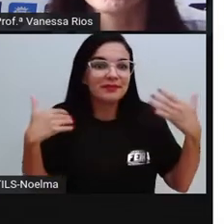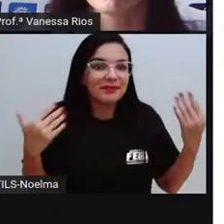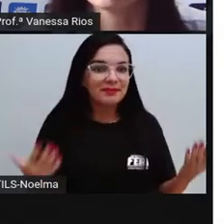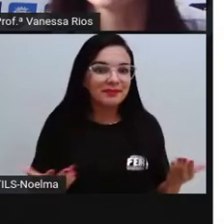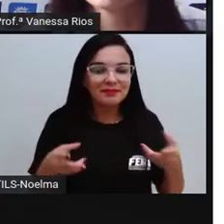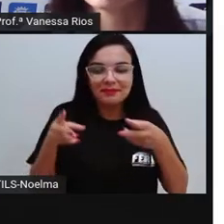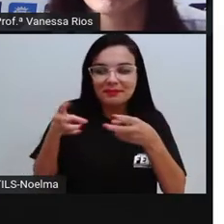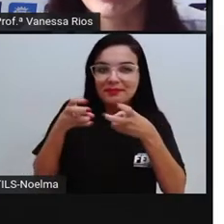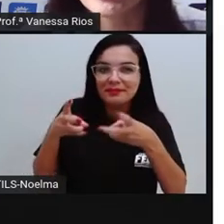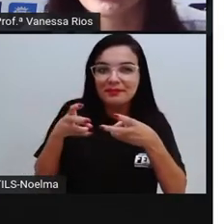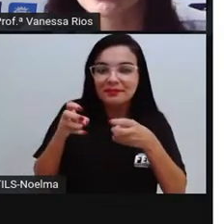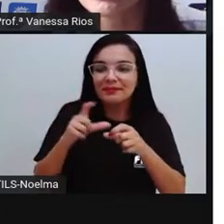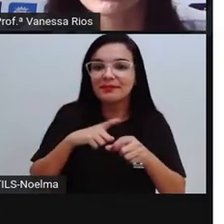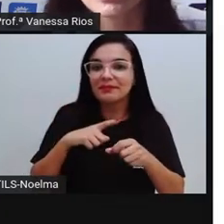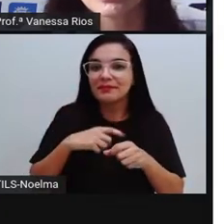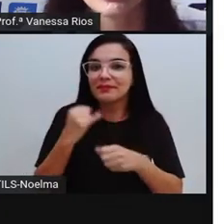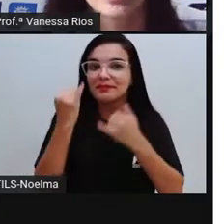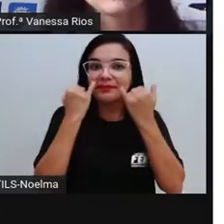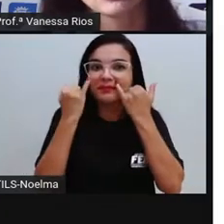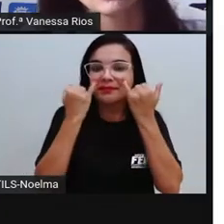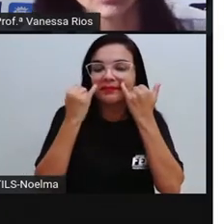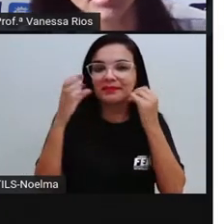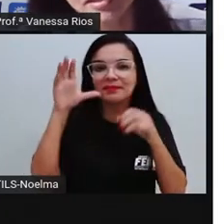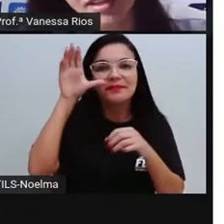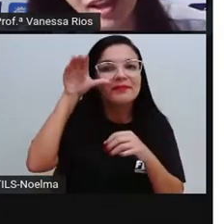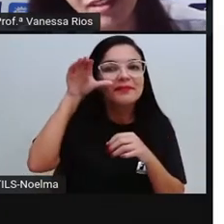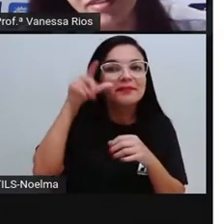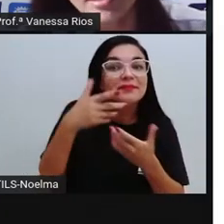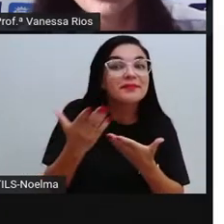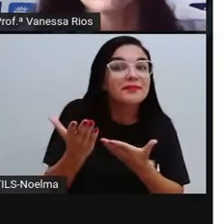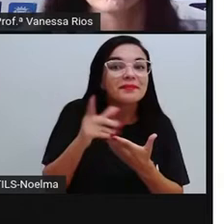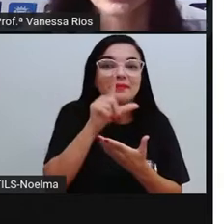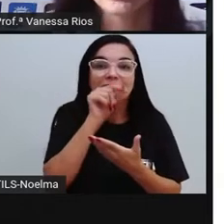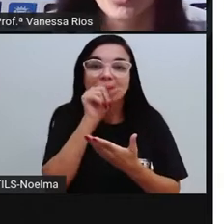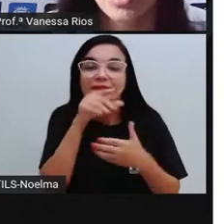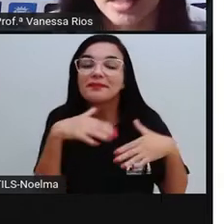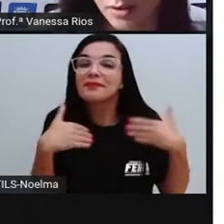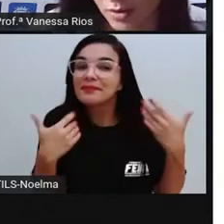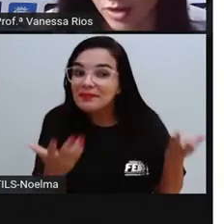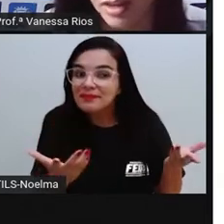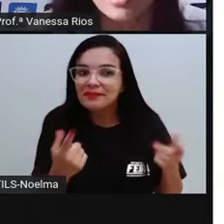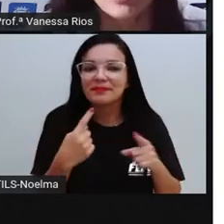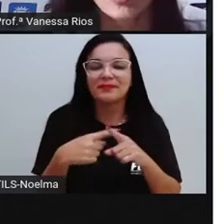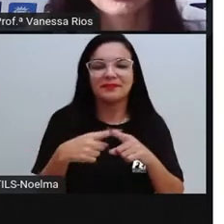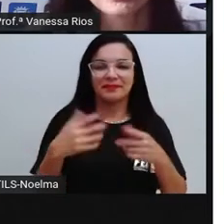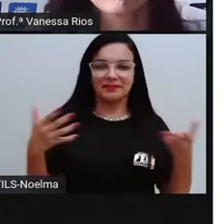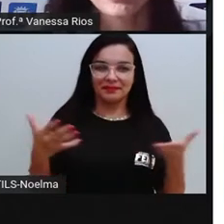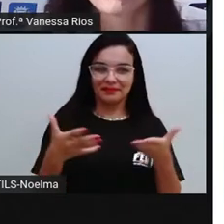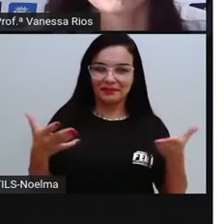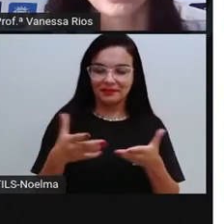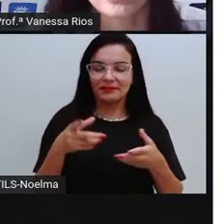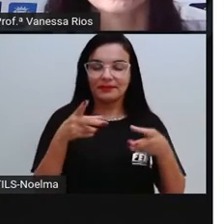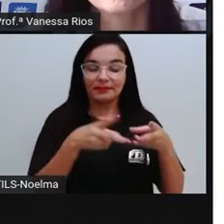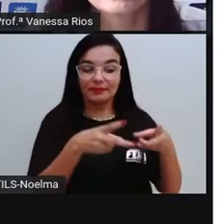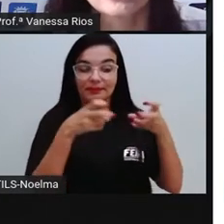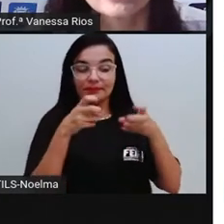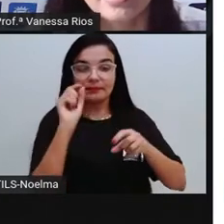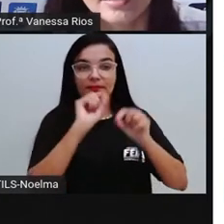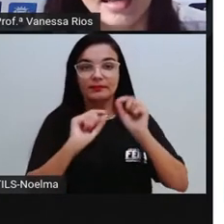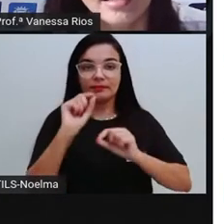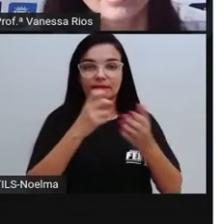aí observando informações e curiosidades sobre essa ave? Porque nós agora observaremos a